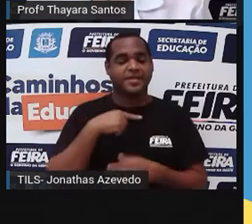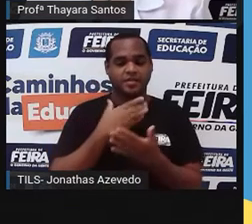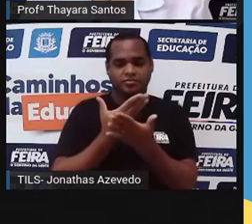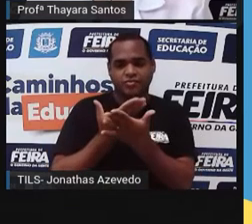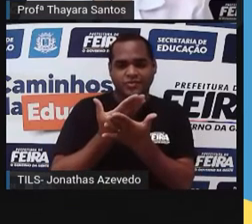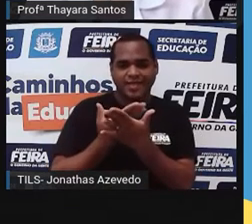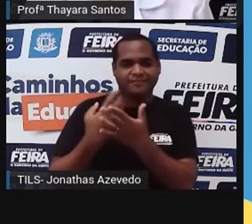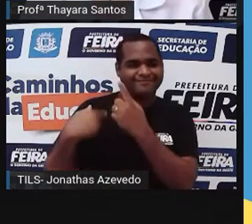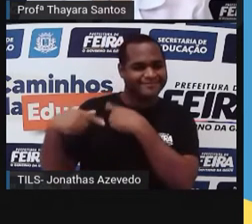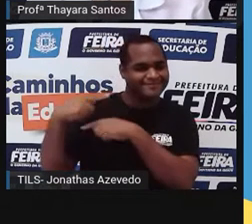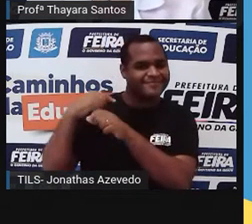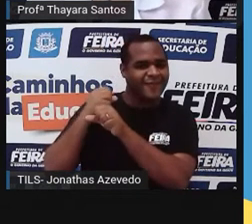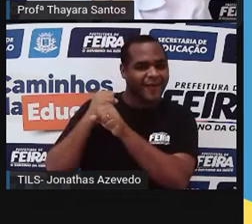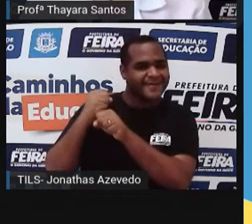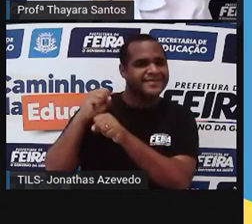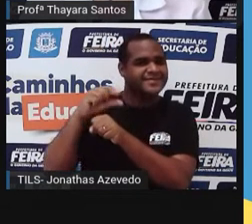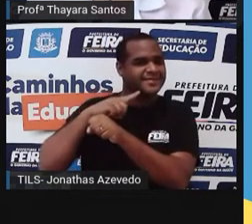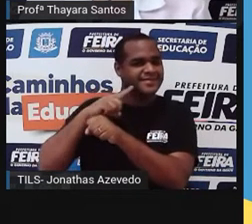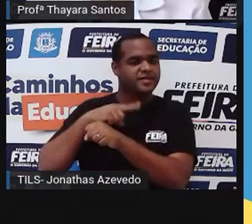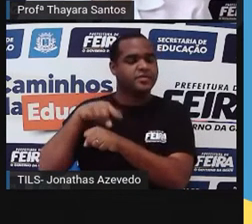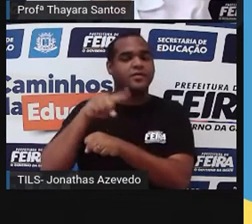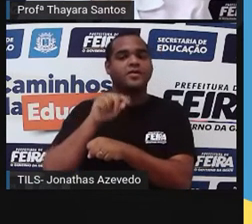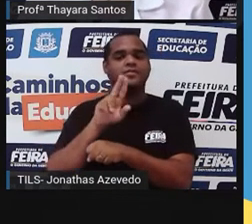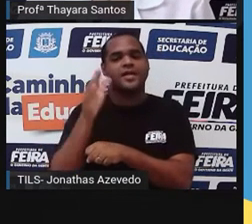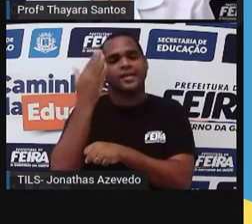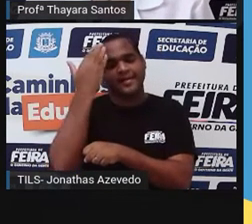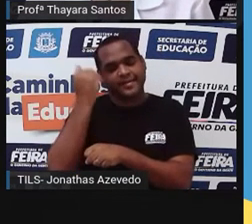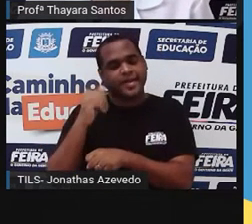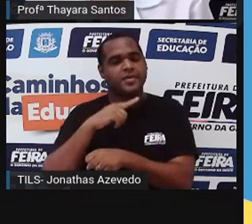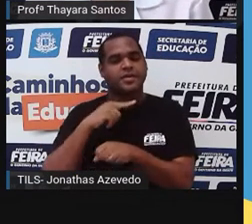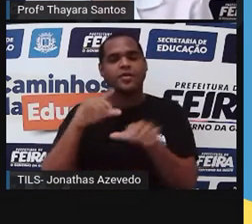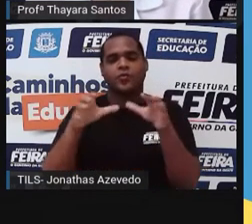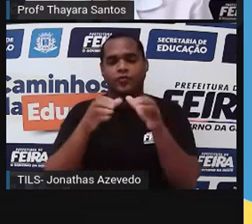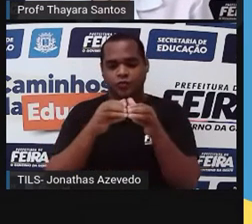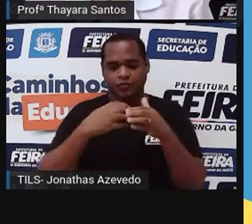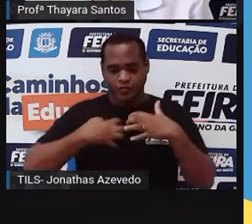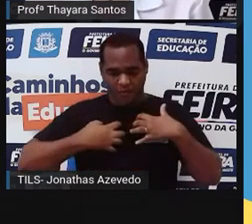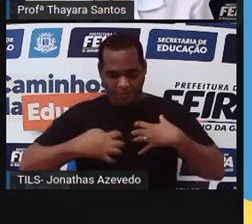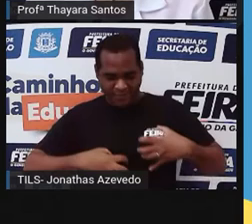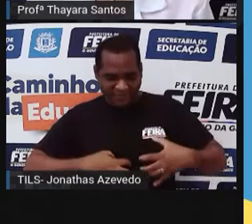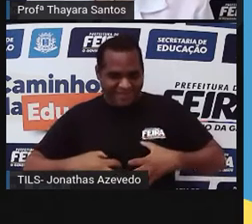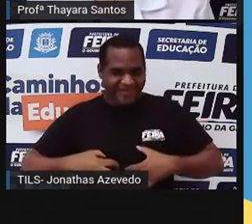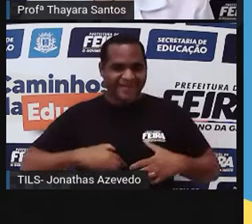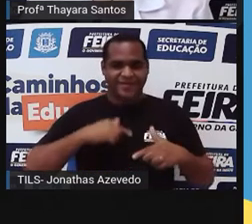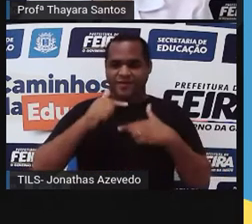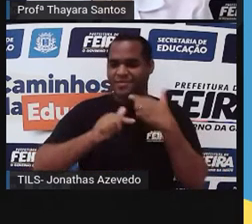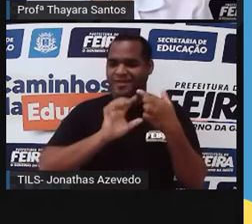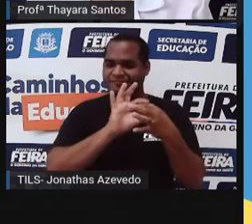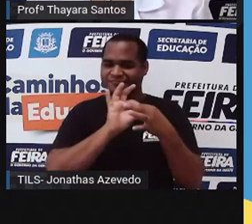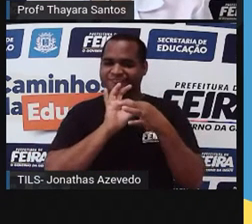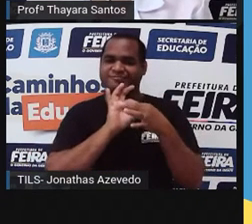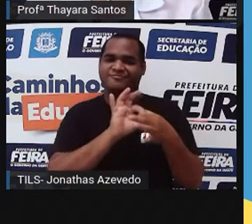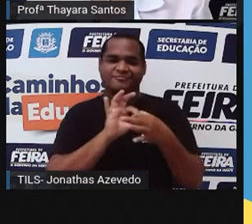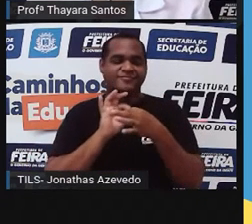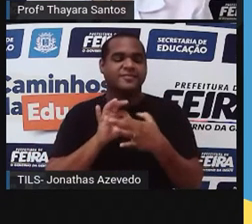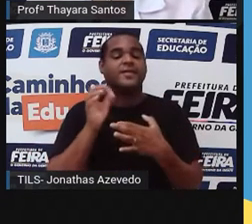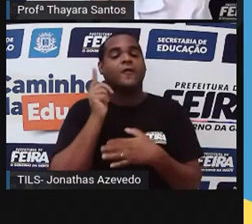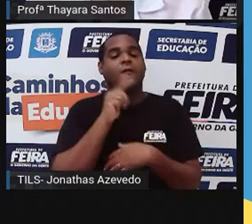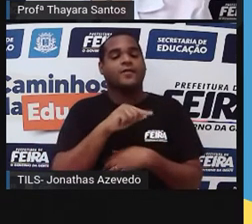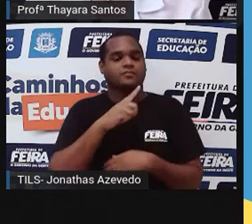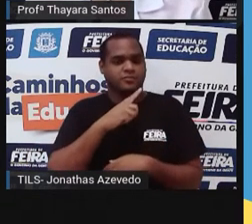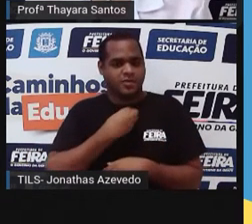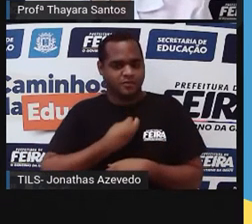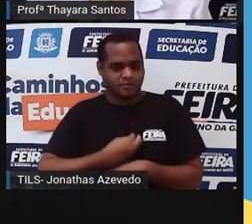anteriores. E a gente chama de sistema um conjunto de órgãos que vão trabalhar juntos para executar alguma